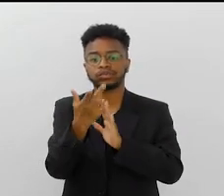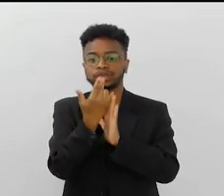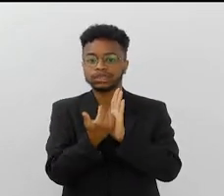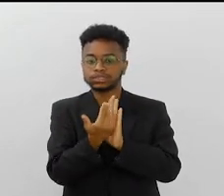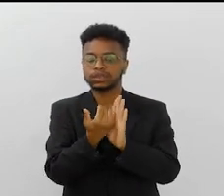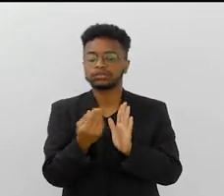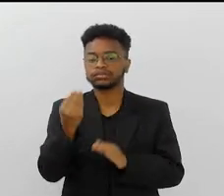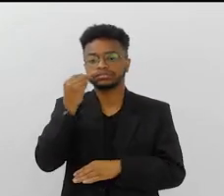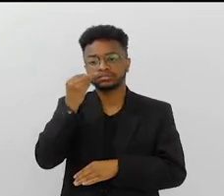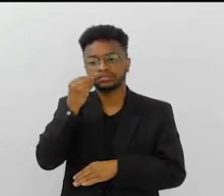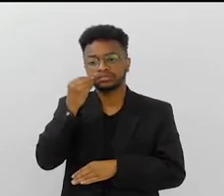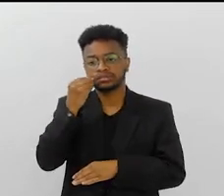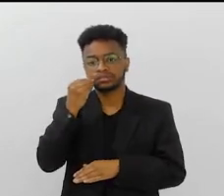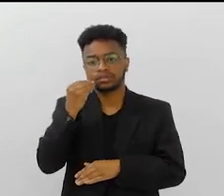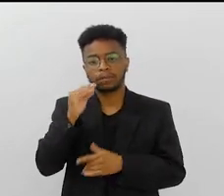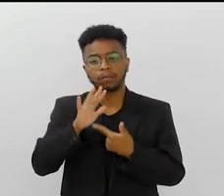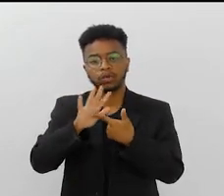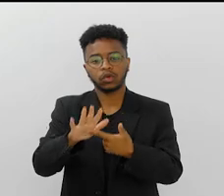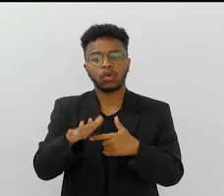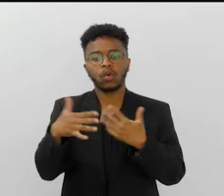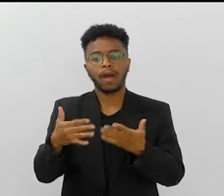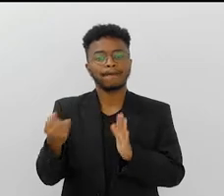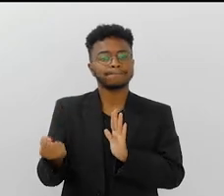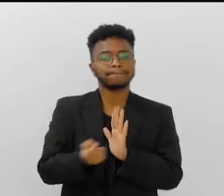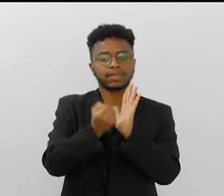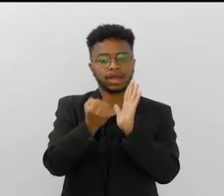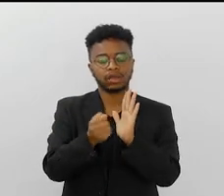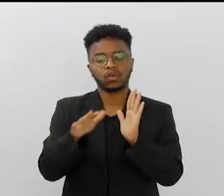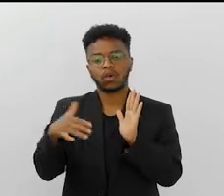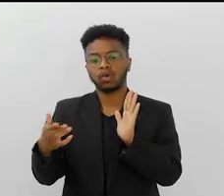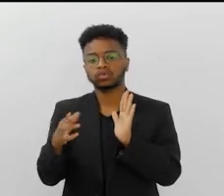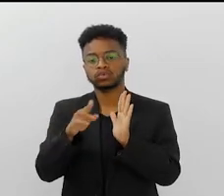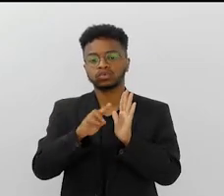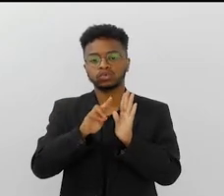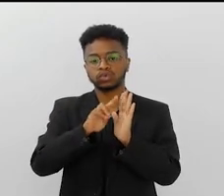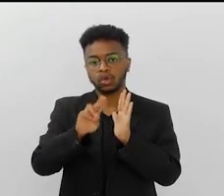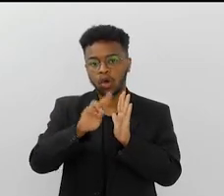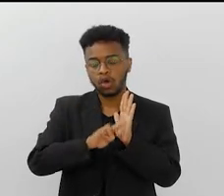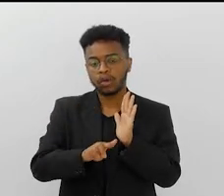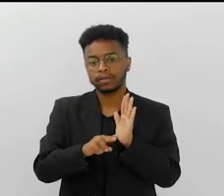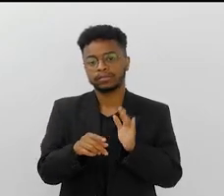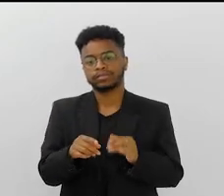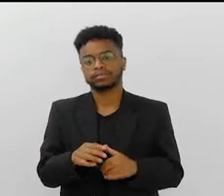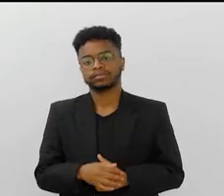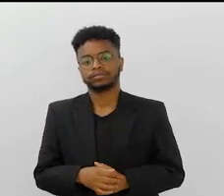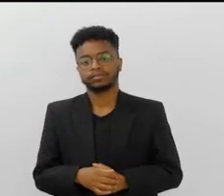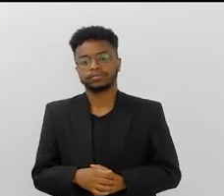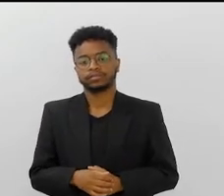enredo, até para firmar a marca, né, do enredo, né, o nome e tudo mais,